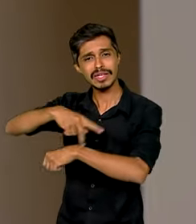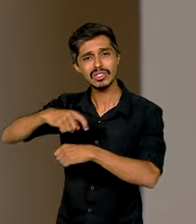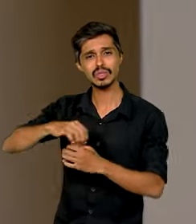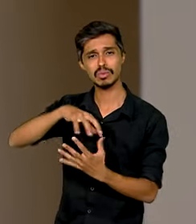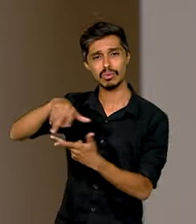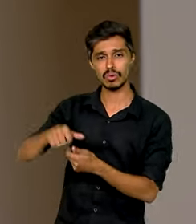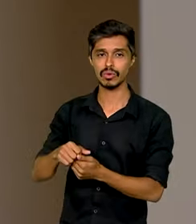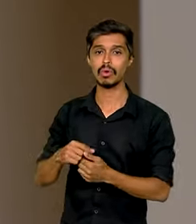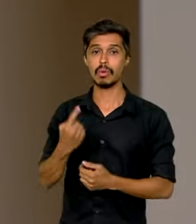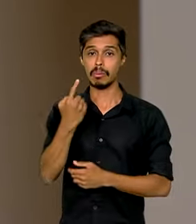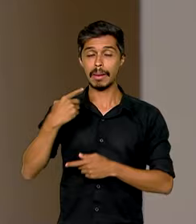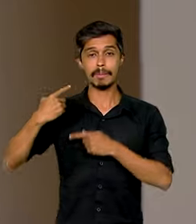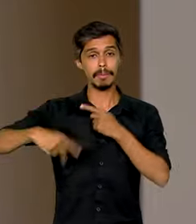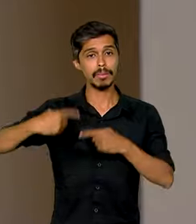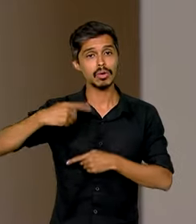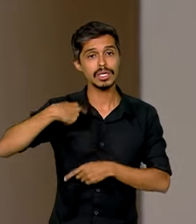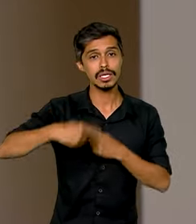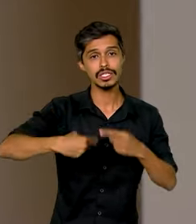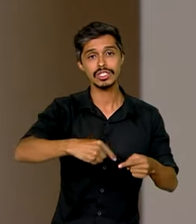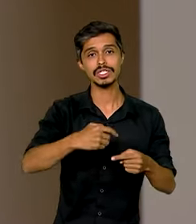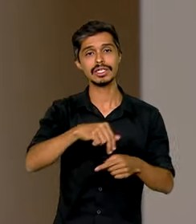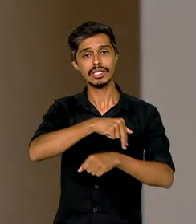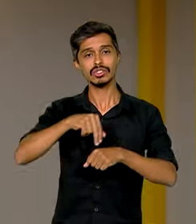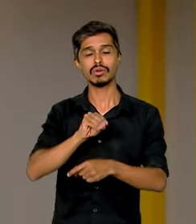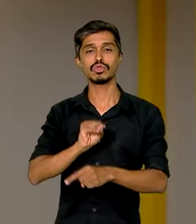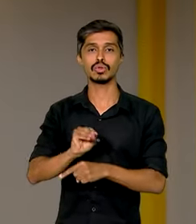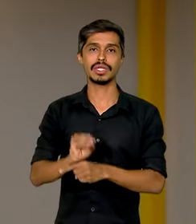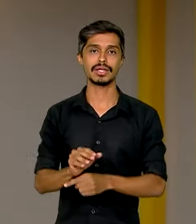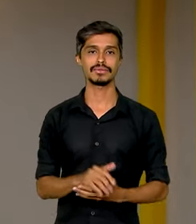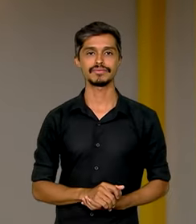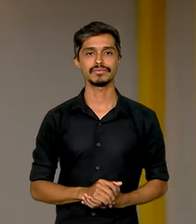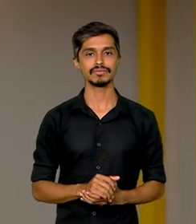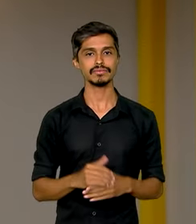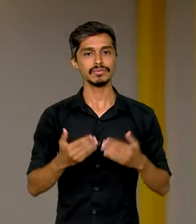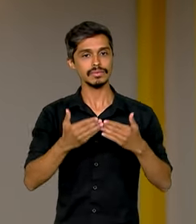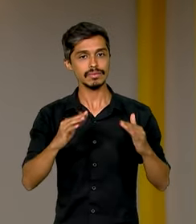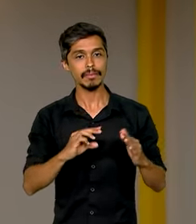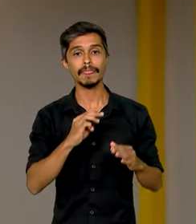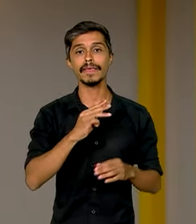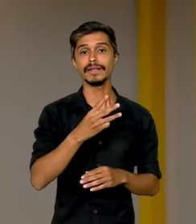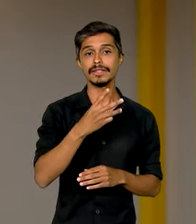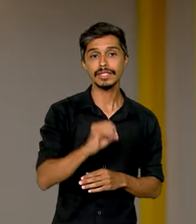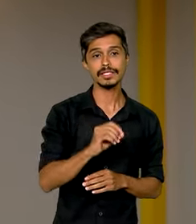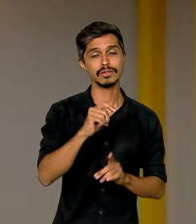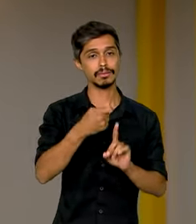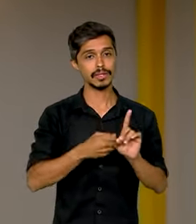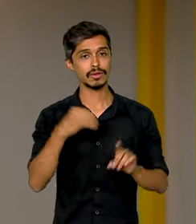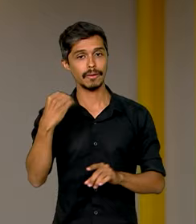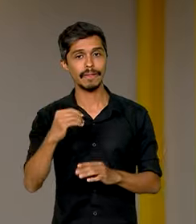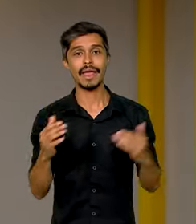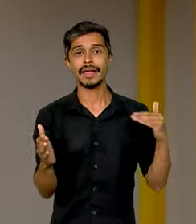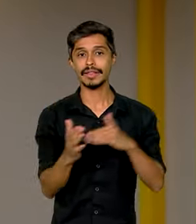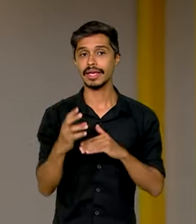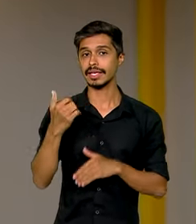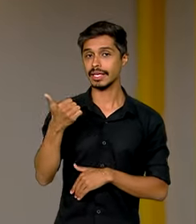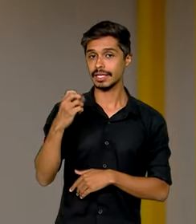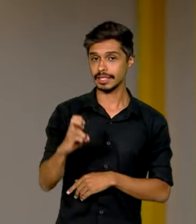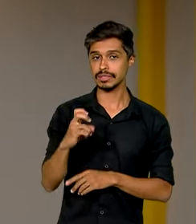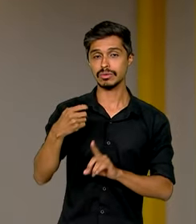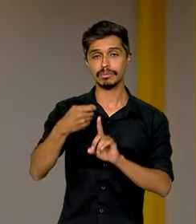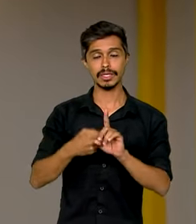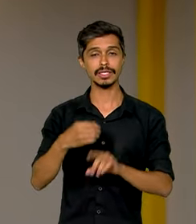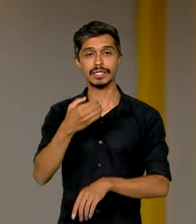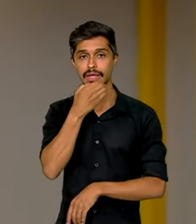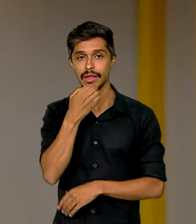do mundo, uma política nacional de cuidados. Aberta em 30 de outubro e vigente até 15 de dezembro,